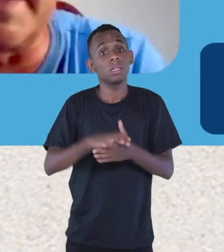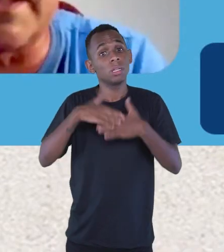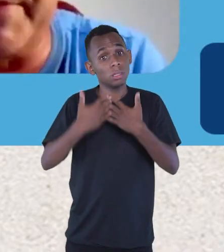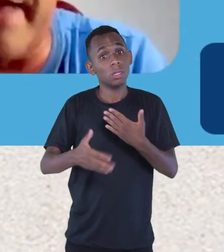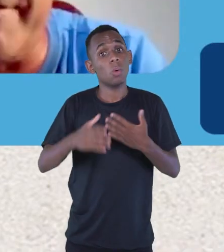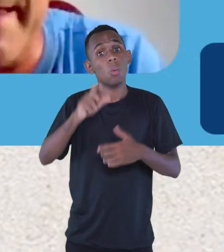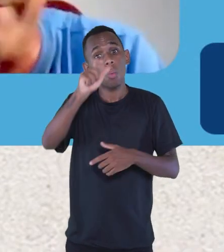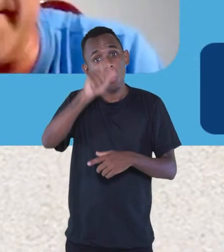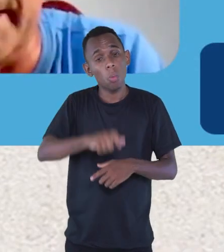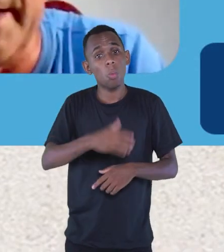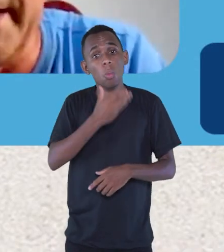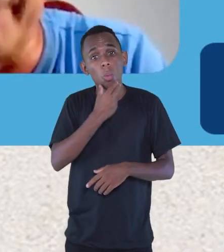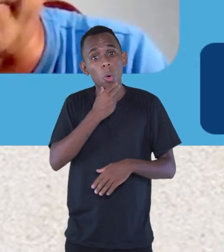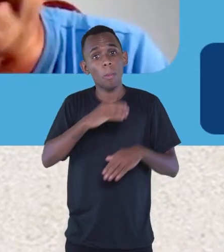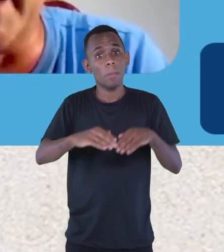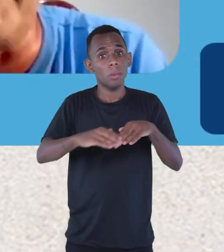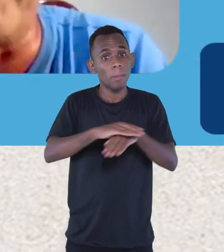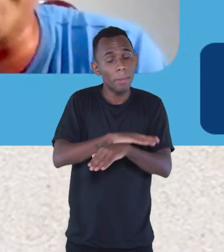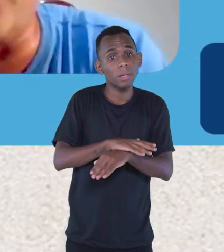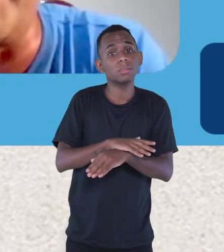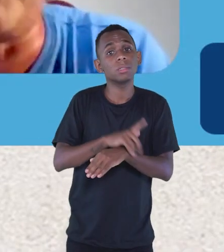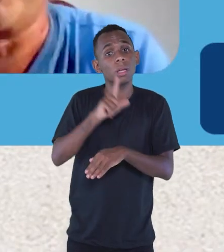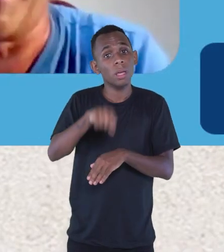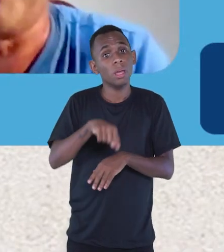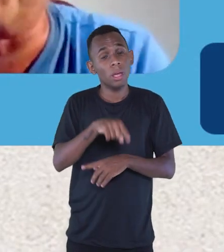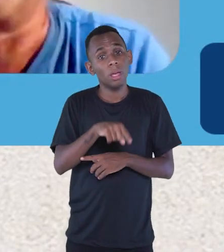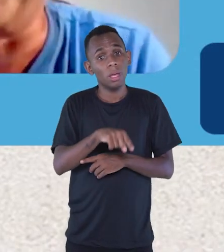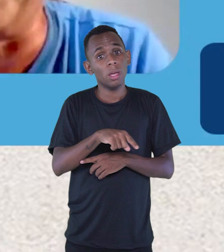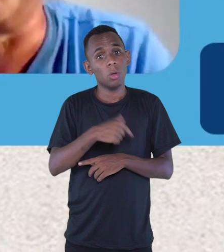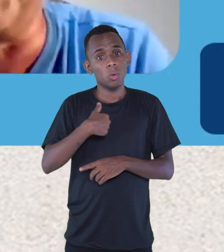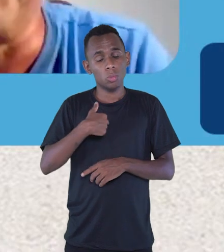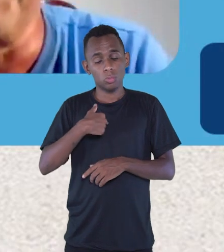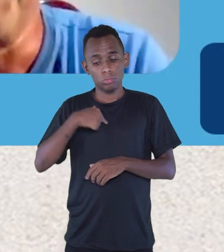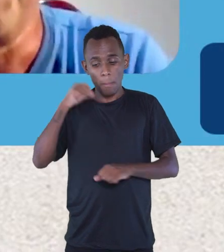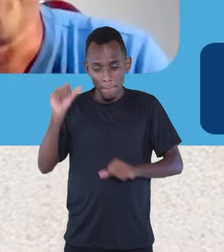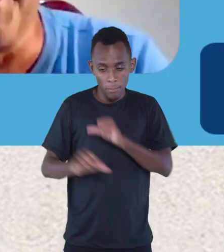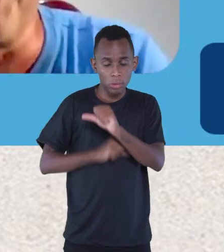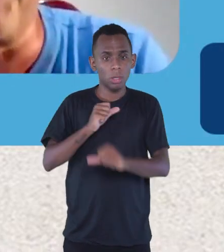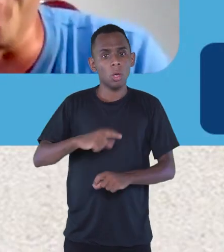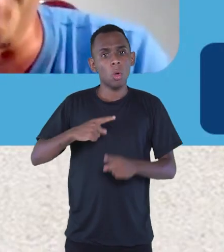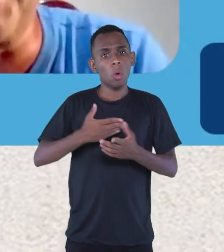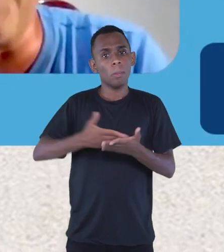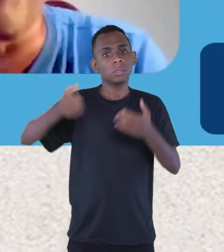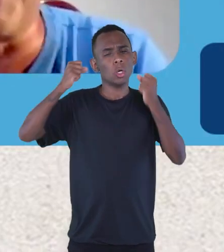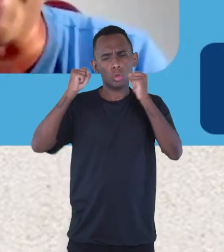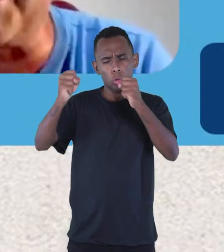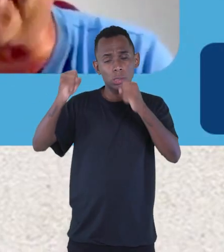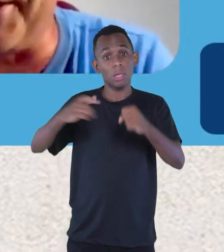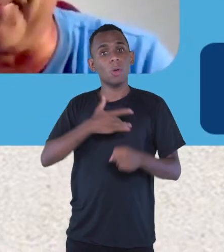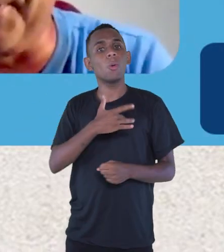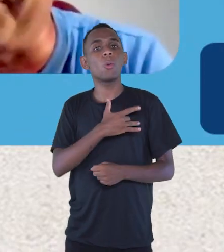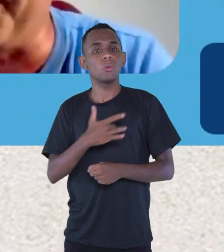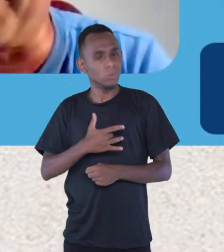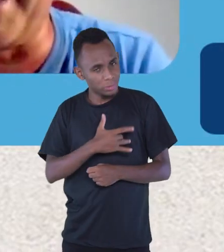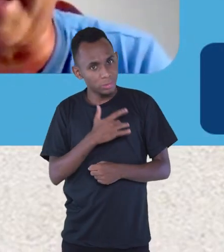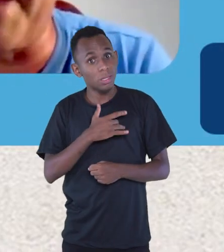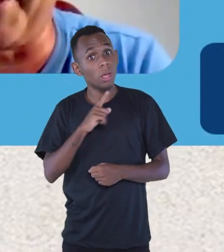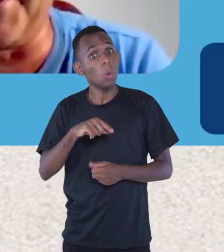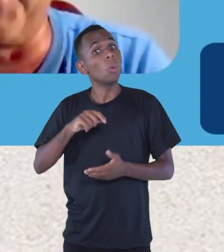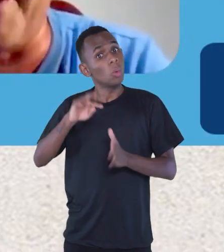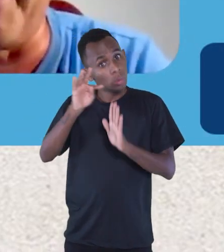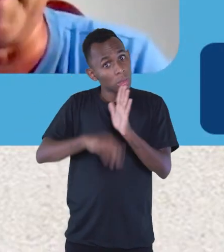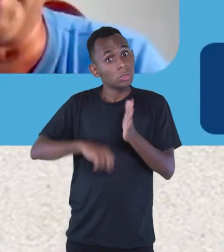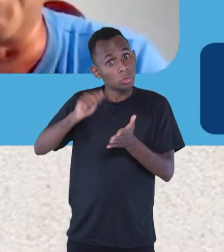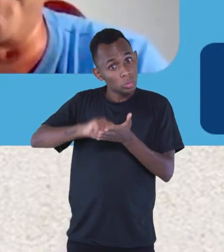importantíssima na minha vida. E foi ele que me fez me tornar cruzeirense. Olha, eu contei essa história num livro que foi